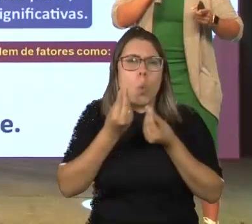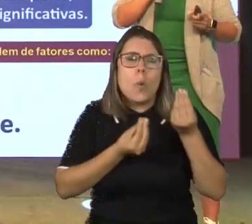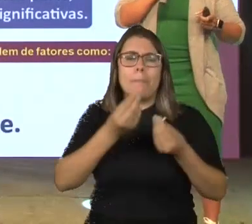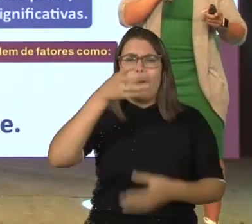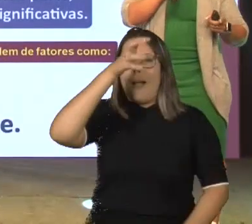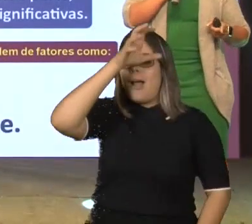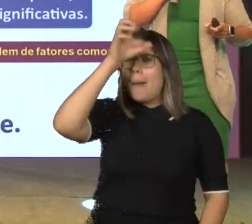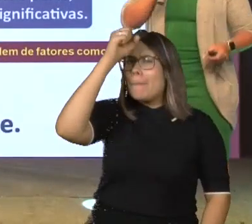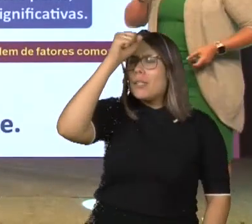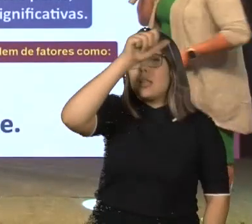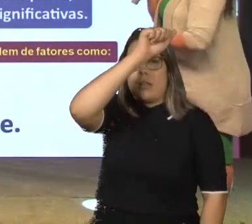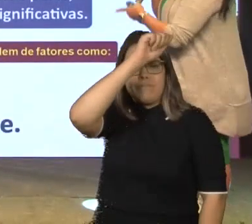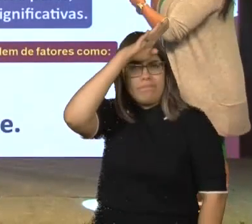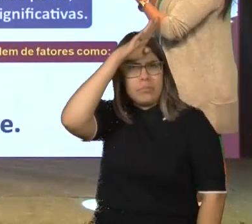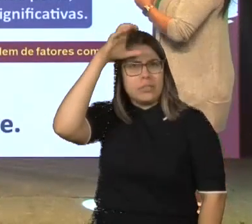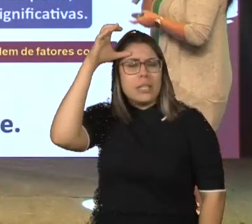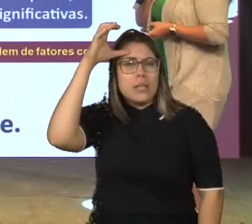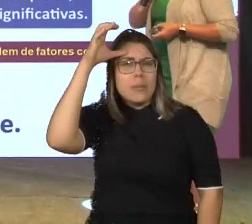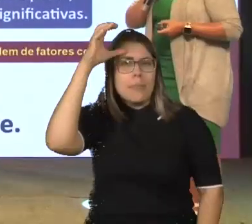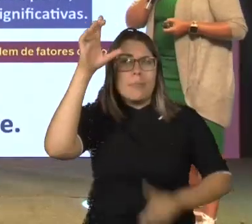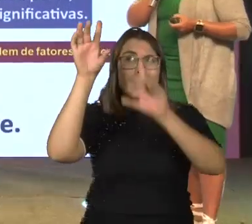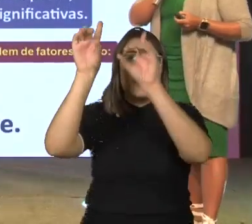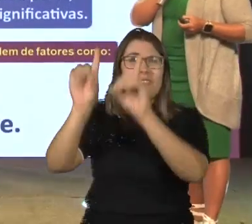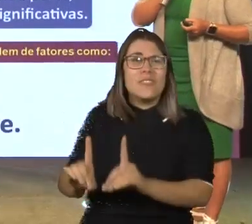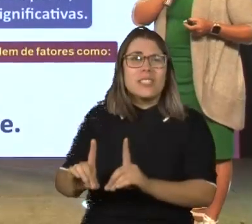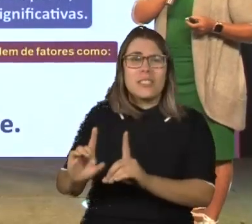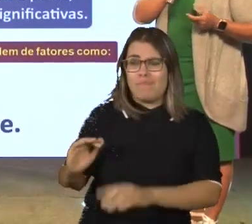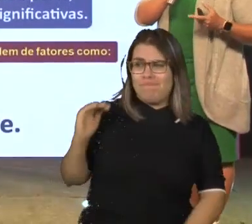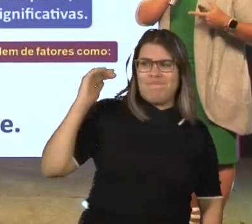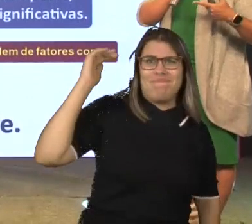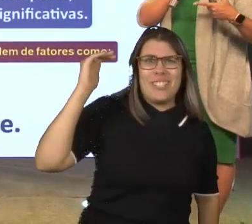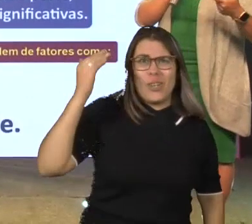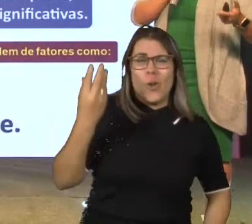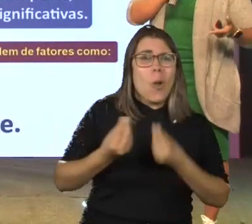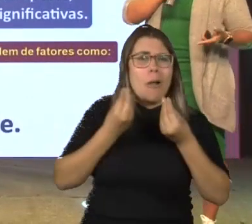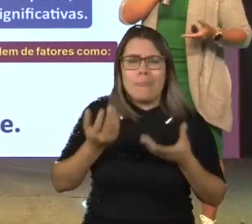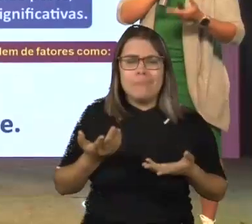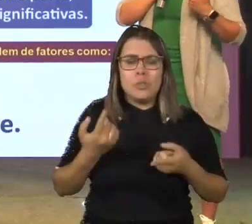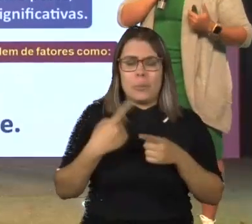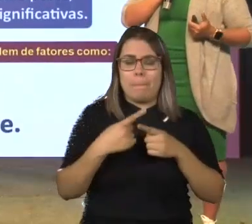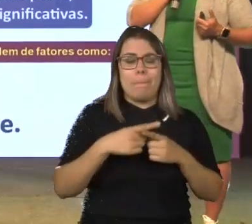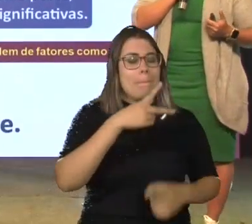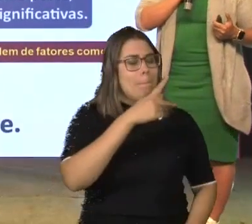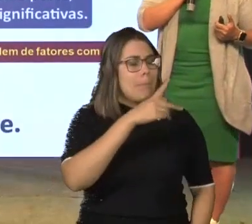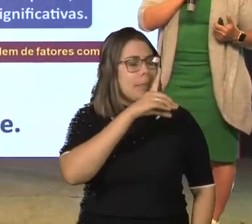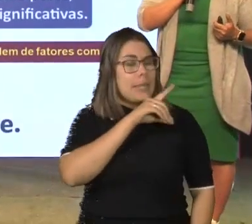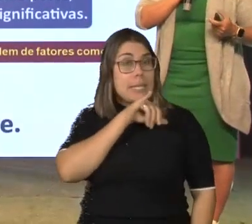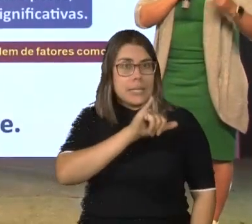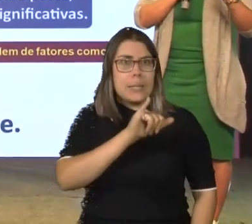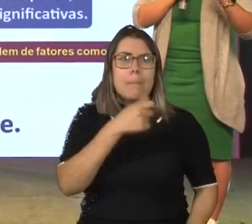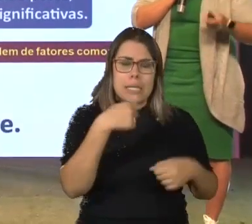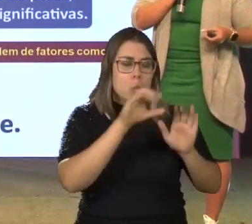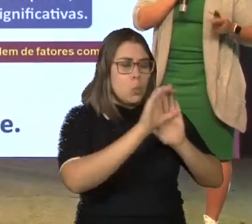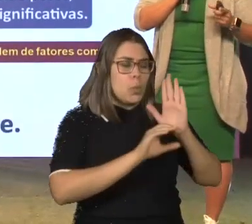alta complexidade, existe um currículo a ser elaborado dentro do próprio PDI, como já foi falado anteriormente,